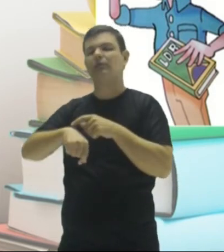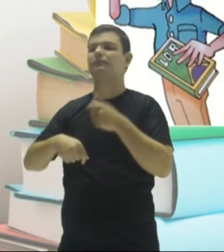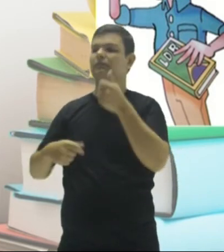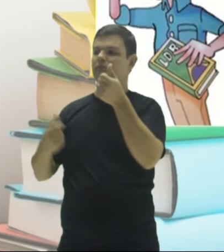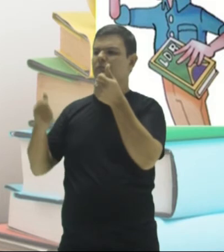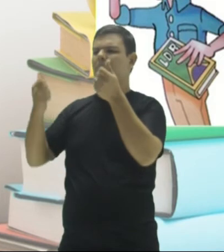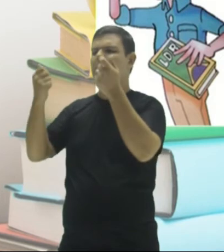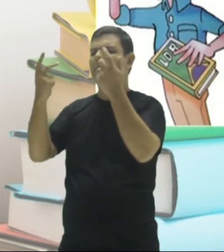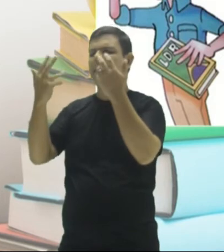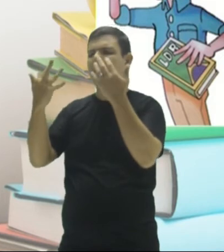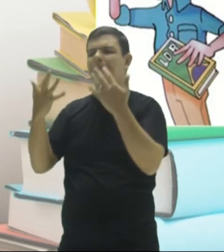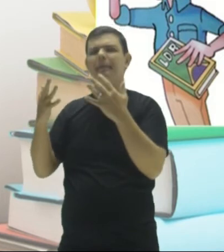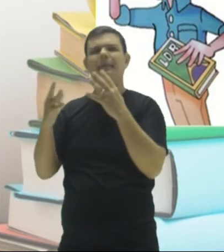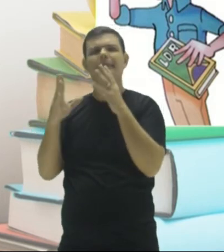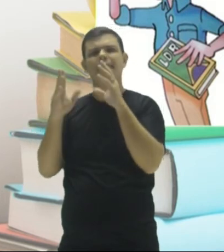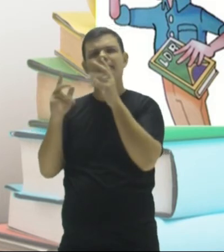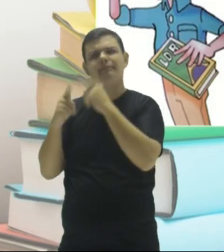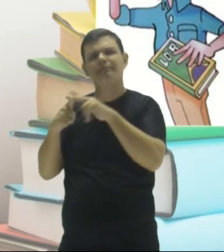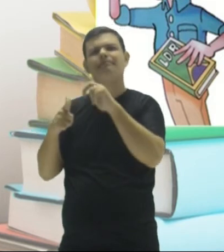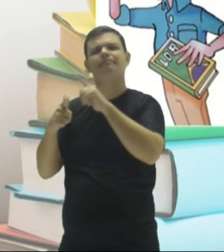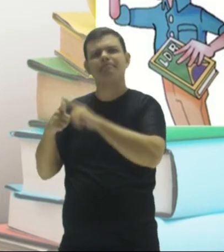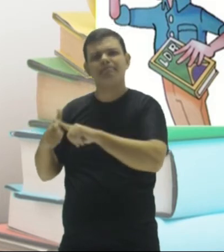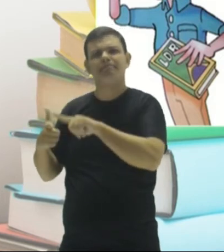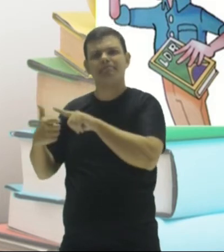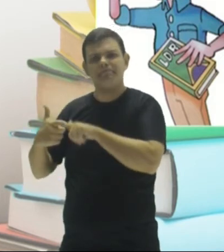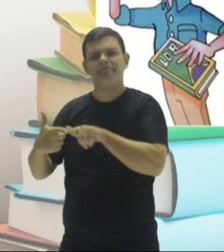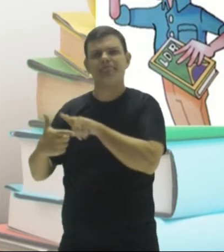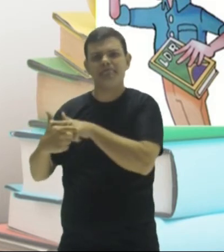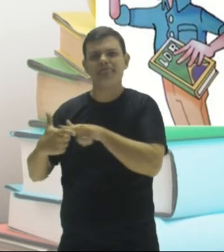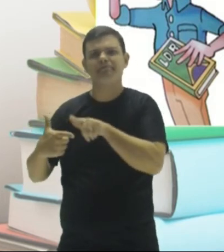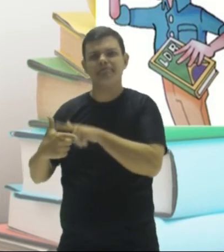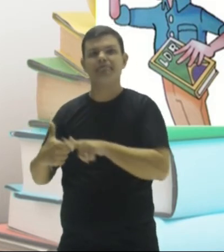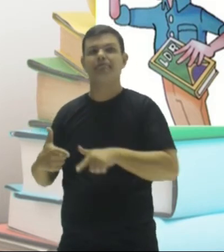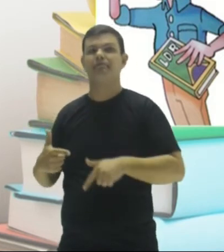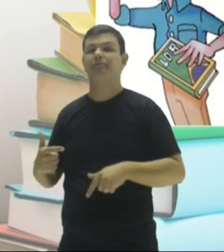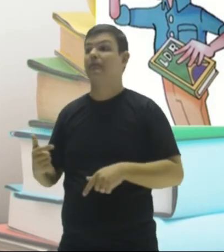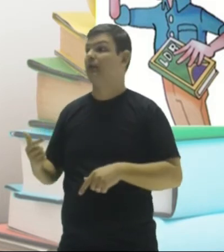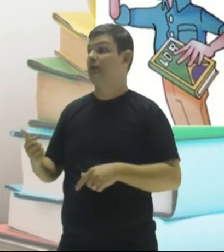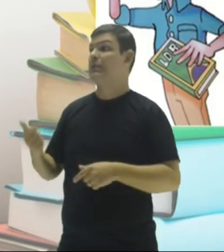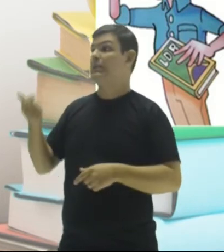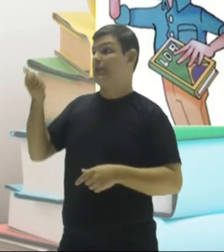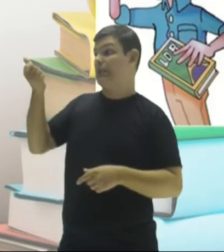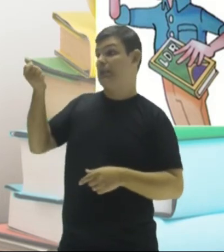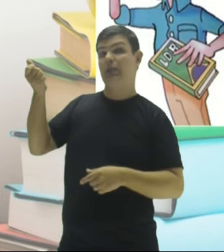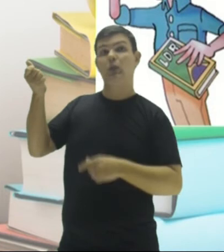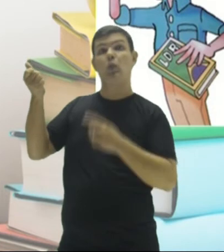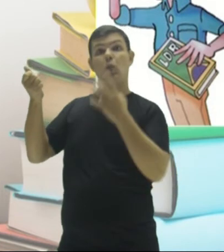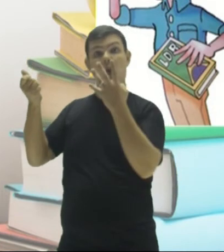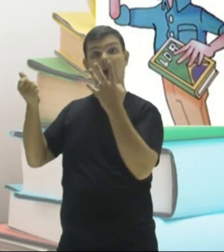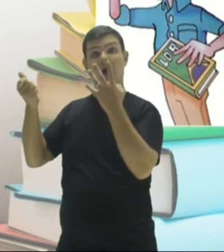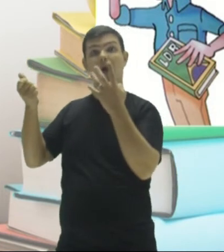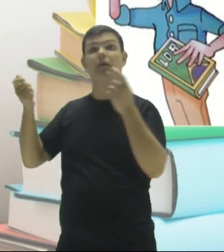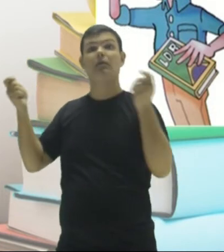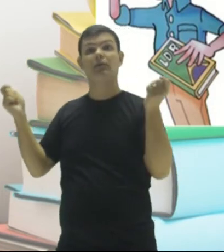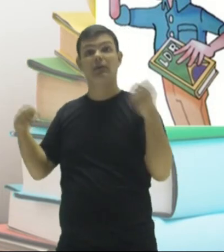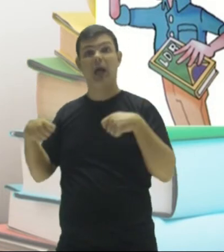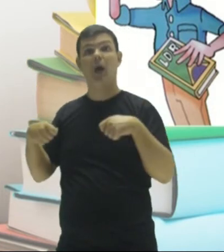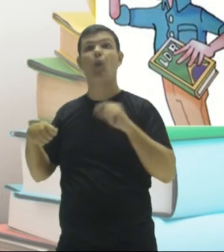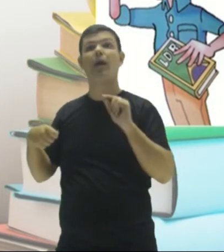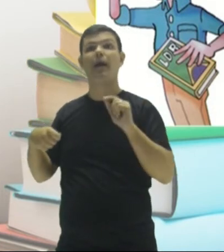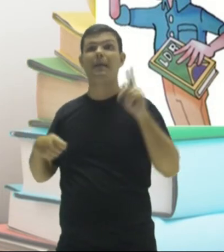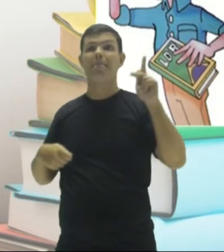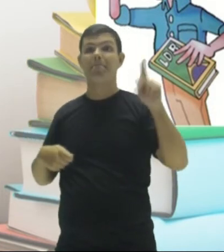decompor esse número. Decompondo esse número. Eu sei que o seis e o quatro é o quê? São números